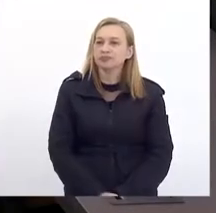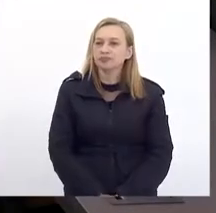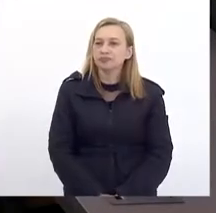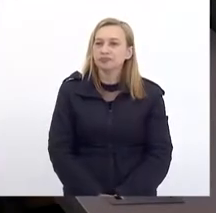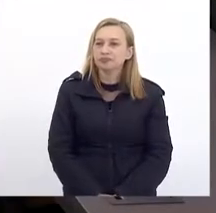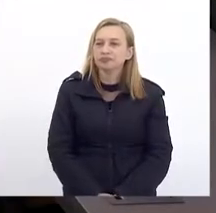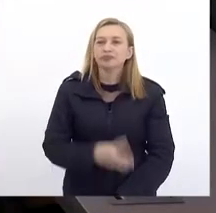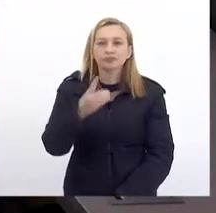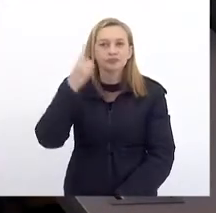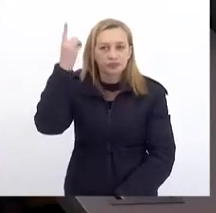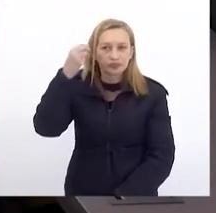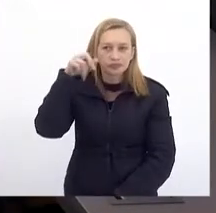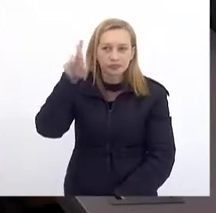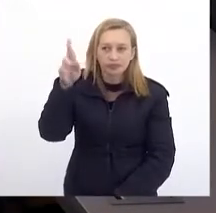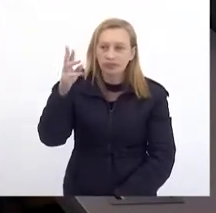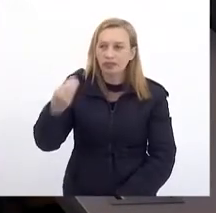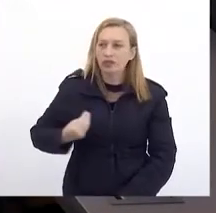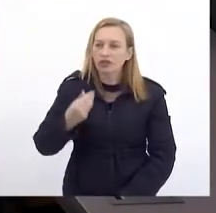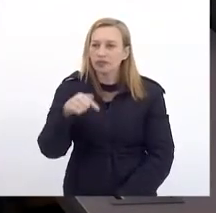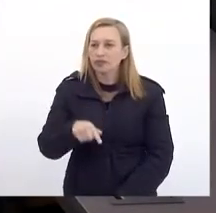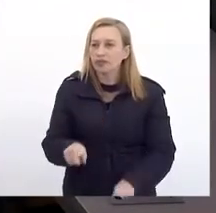Deputado Alion Macu Ele está presente